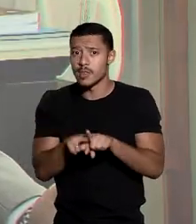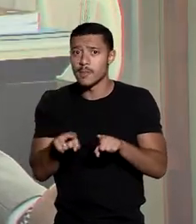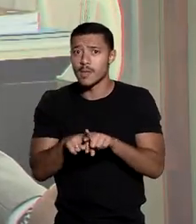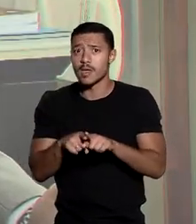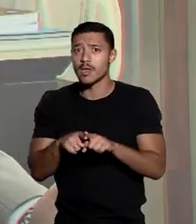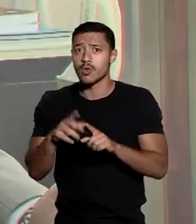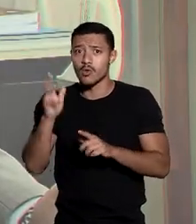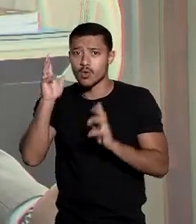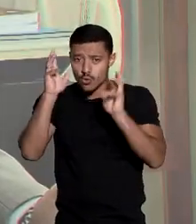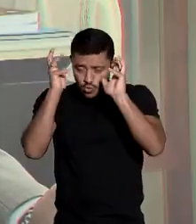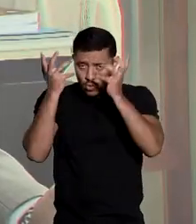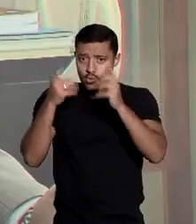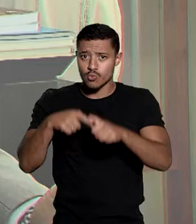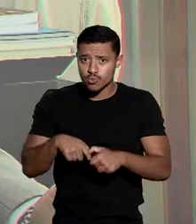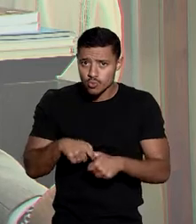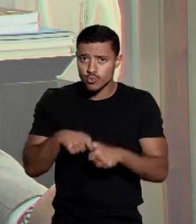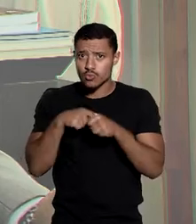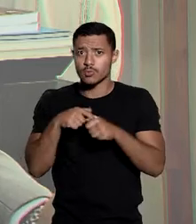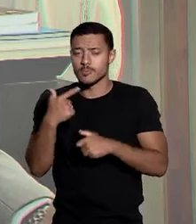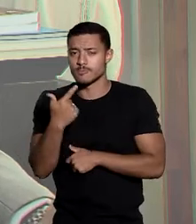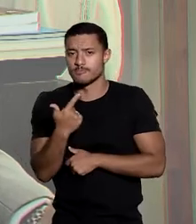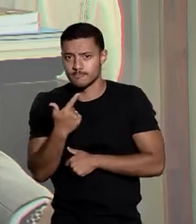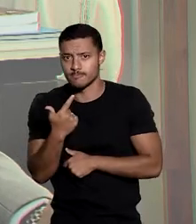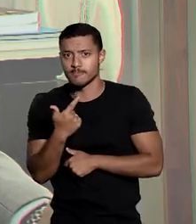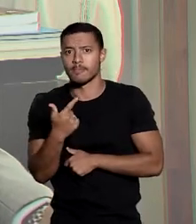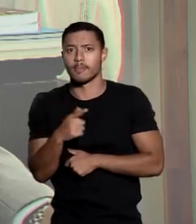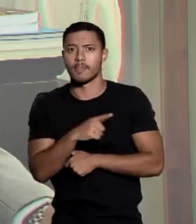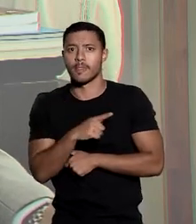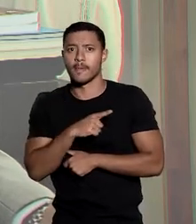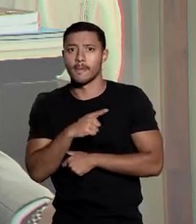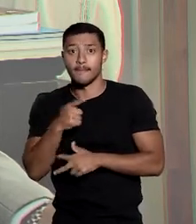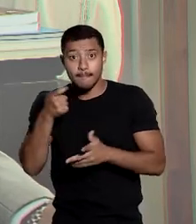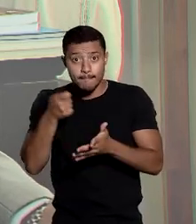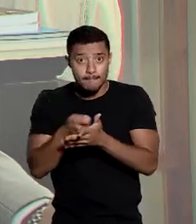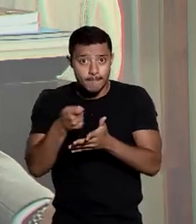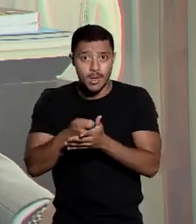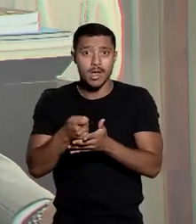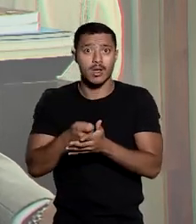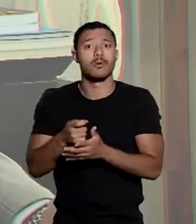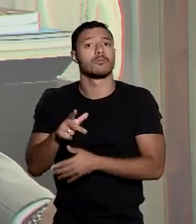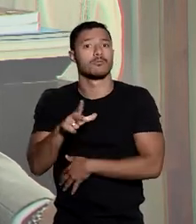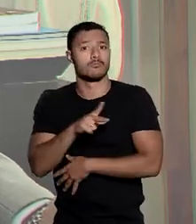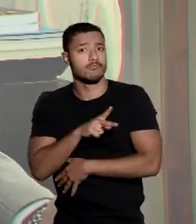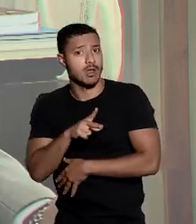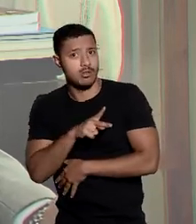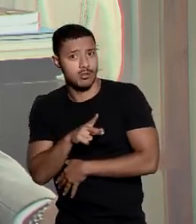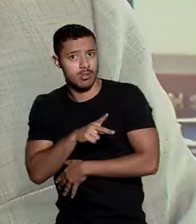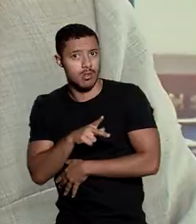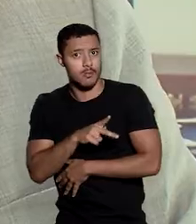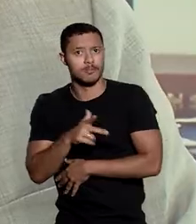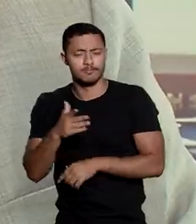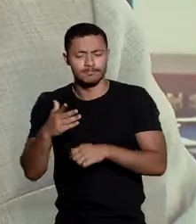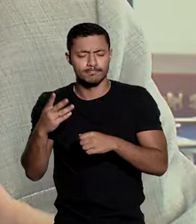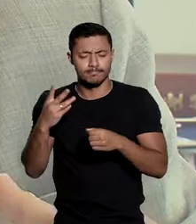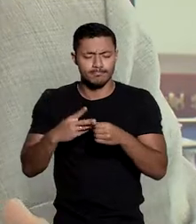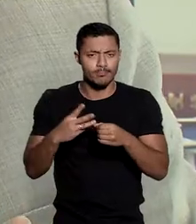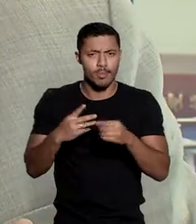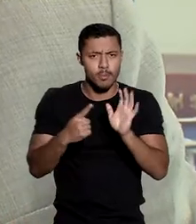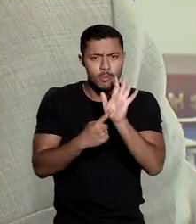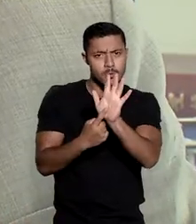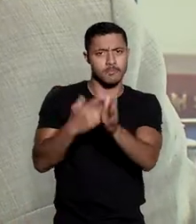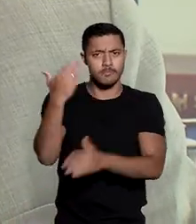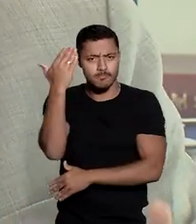caso os shows suspensos pela liminar de segundo grau tenham sido custeados com recursos privados, cabe ao município